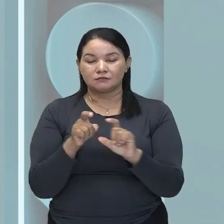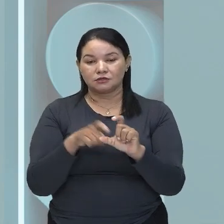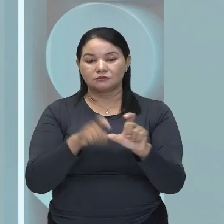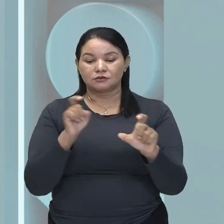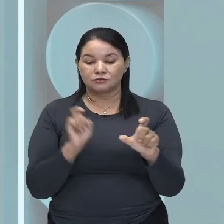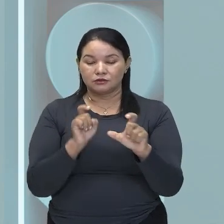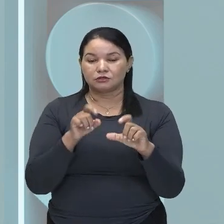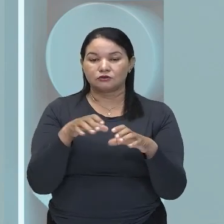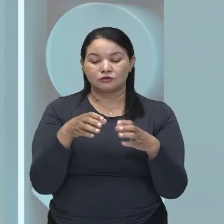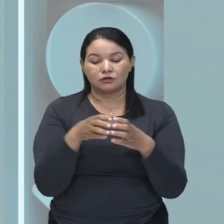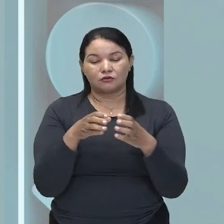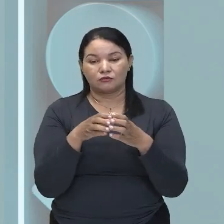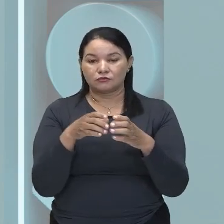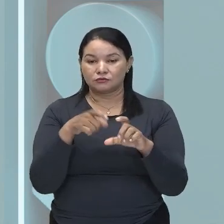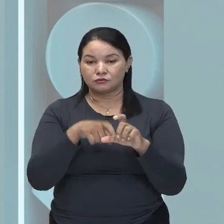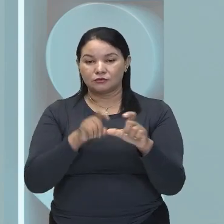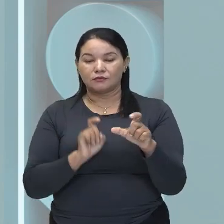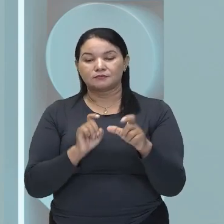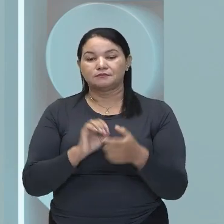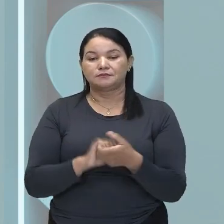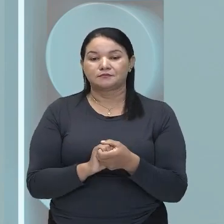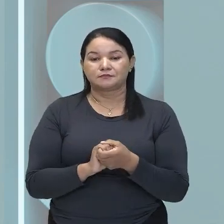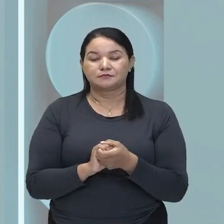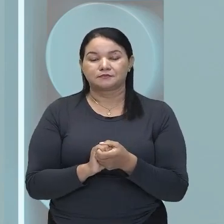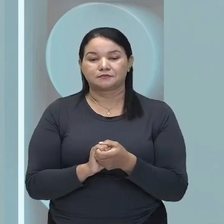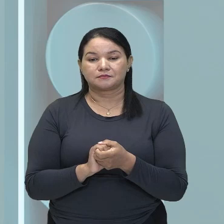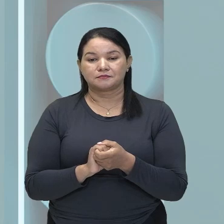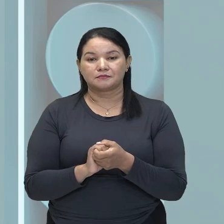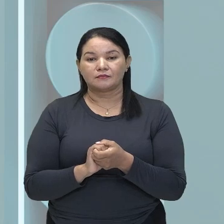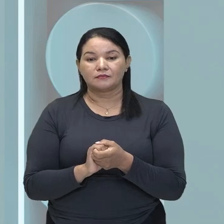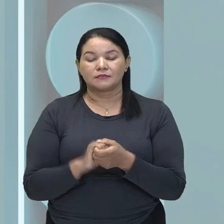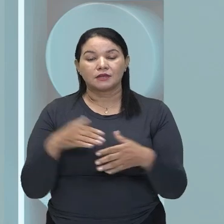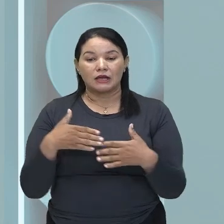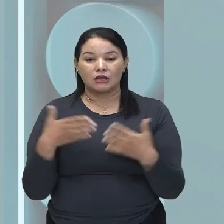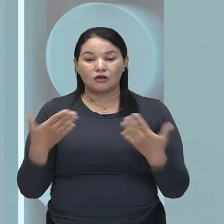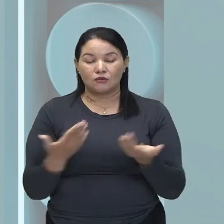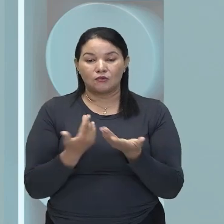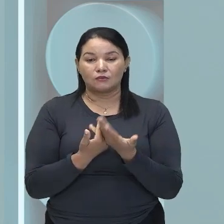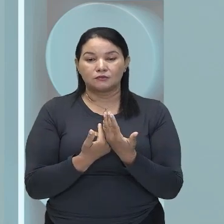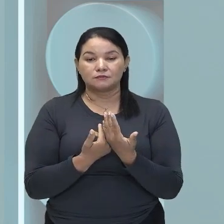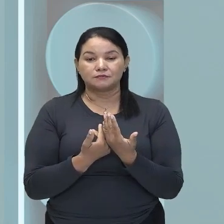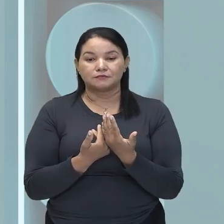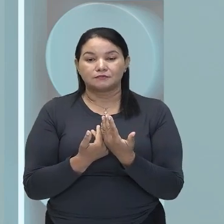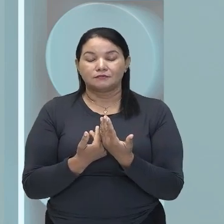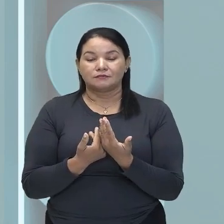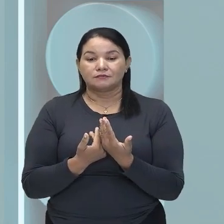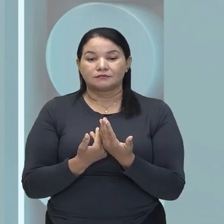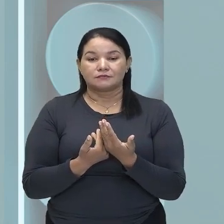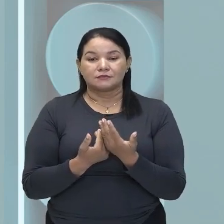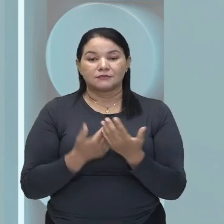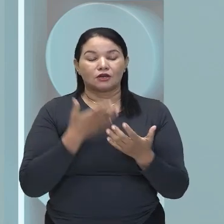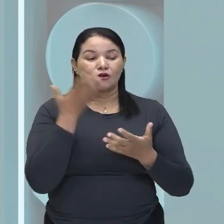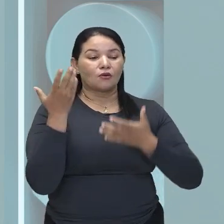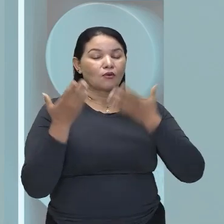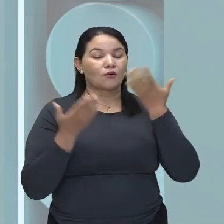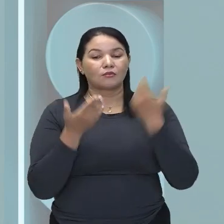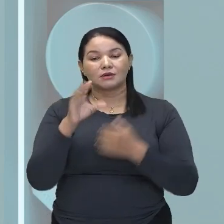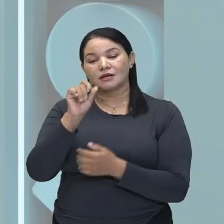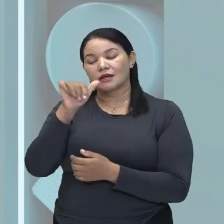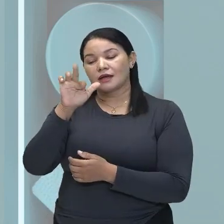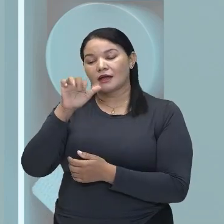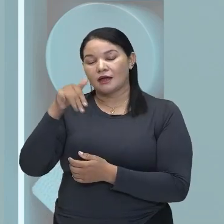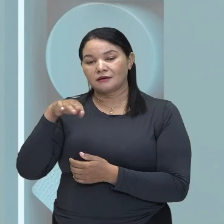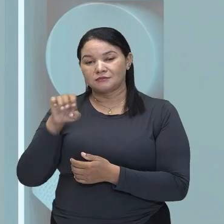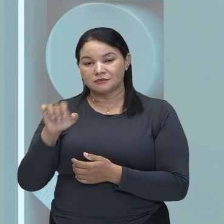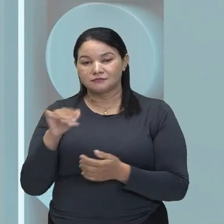colônia. E agora a gente vai mostrar para vocês Uma animação da ópera Carmen. Então, preste bem atenção